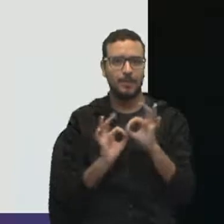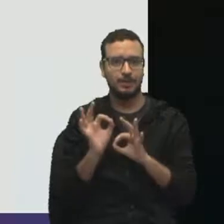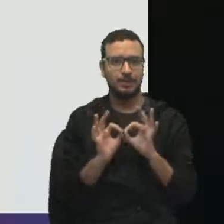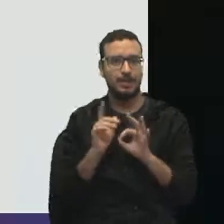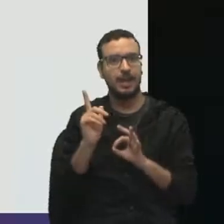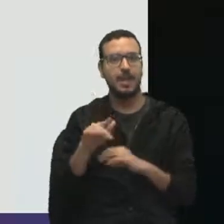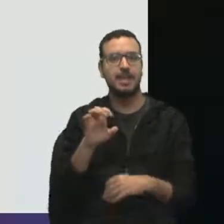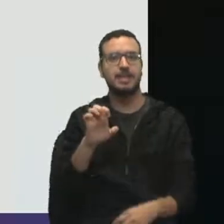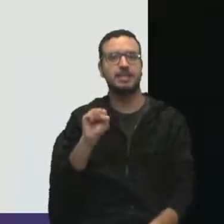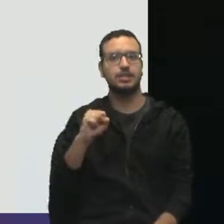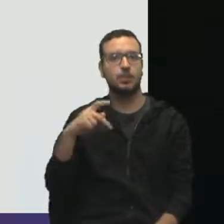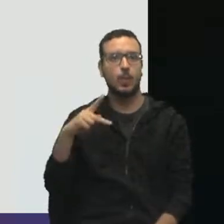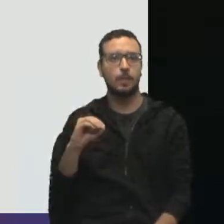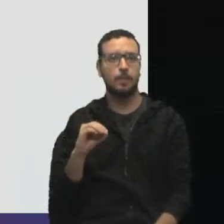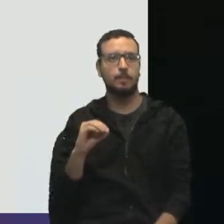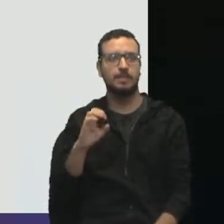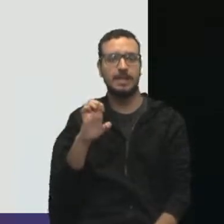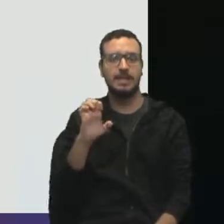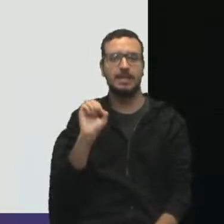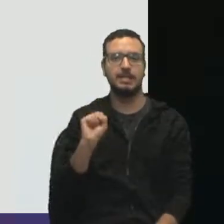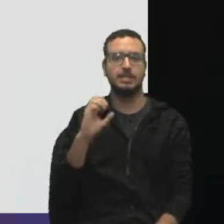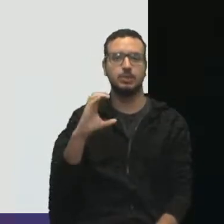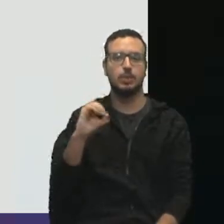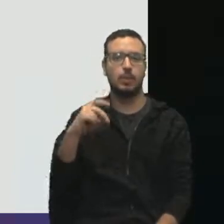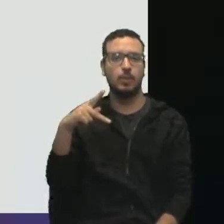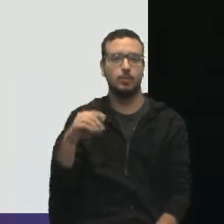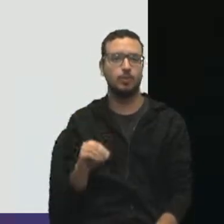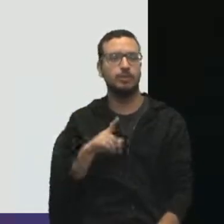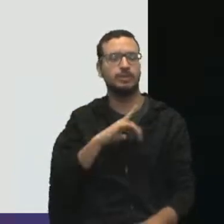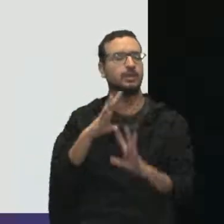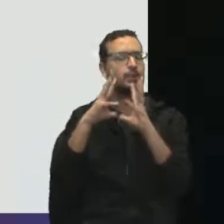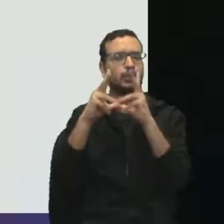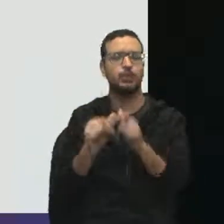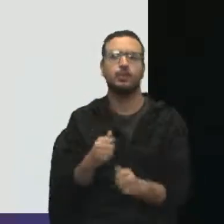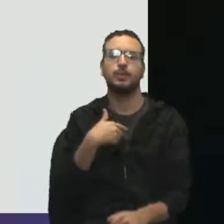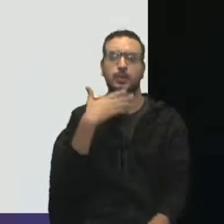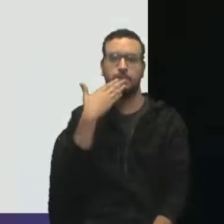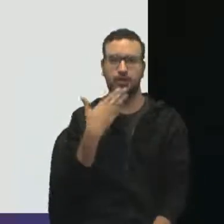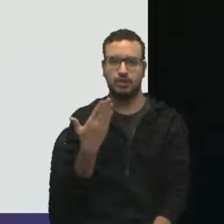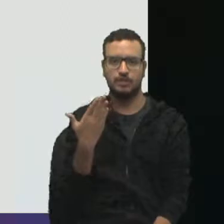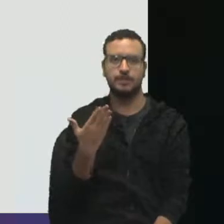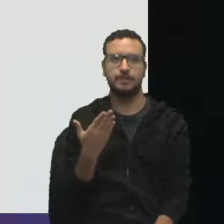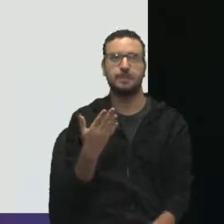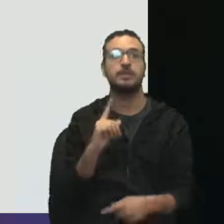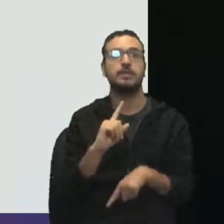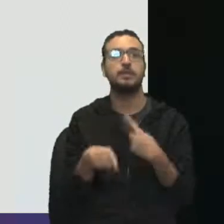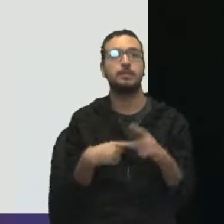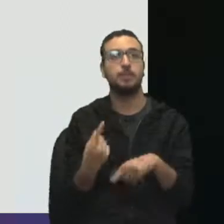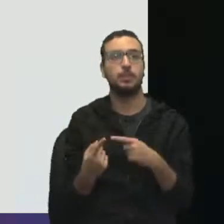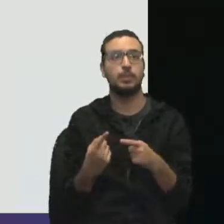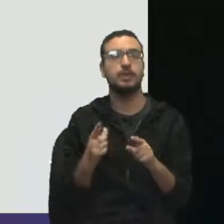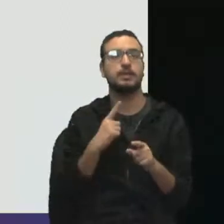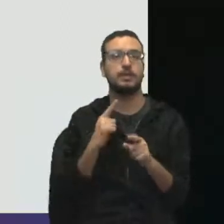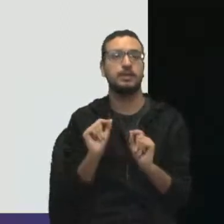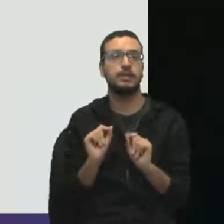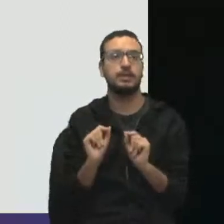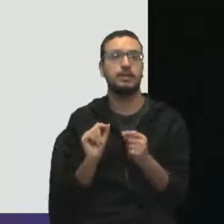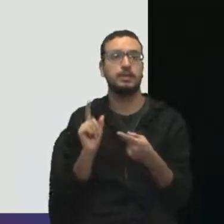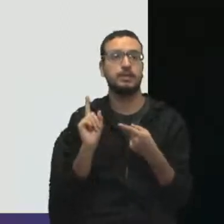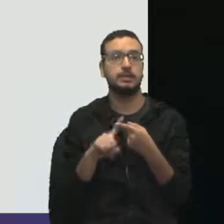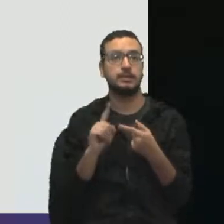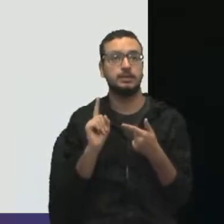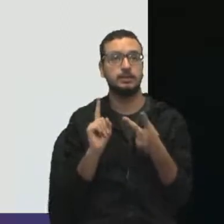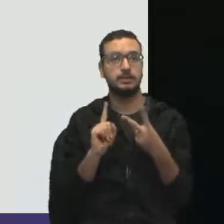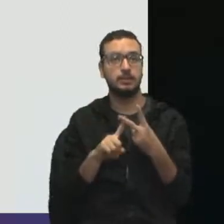escopo. Então, lá no meu escopo tem tudo o que eu estou solicitando para você. Depois, nós vamos trabalhar com a